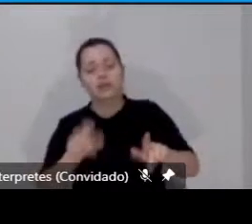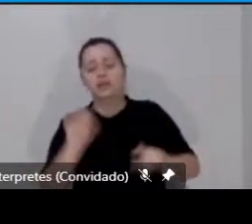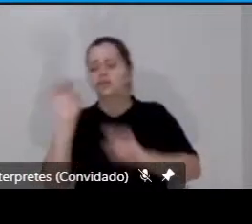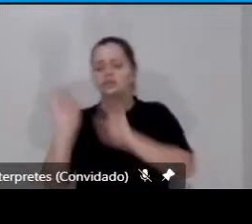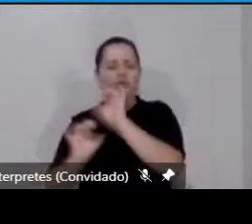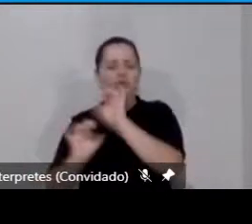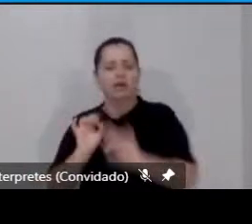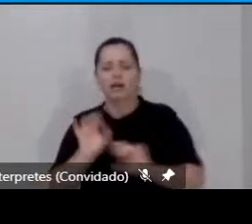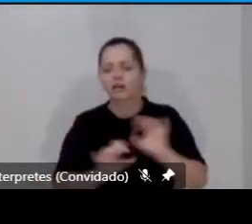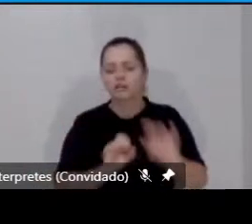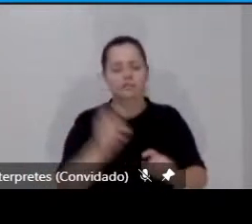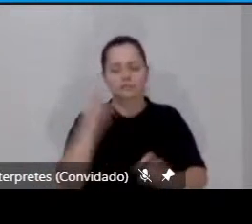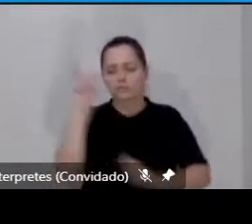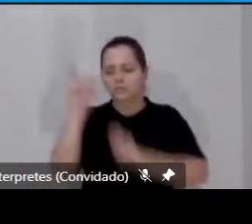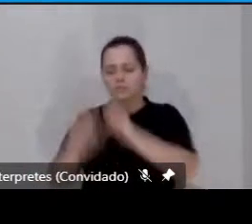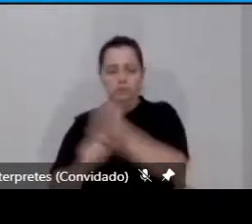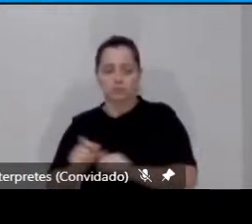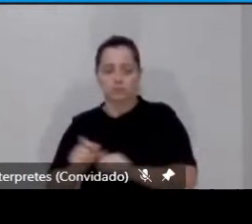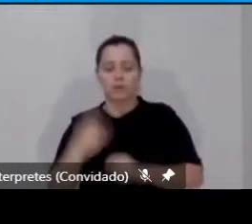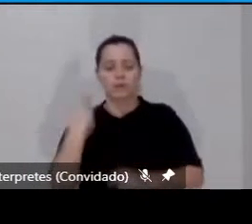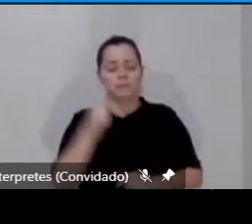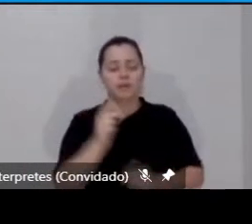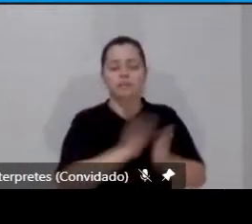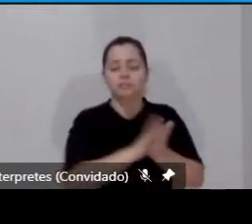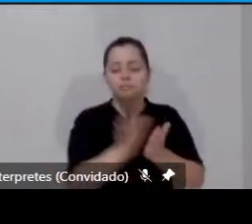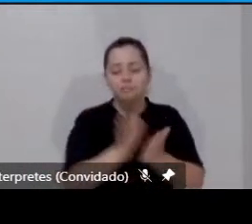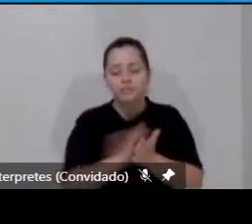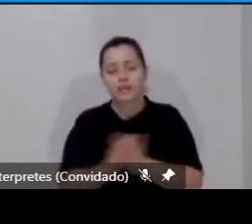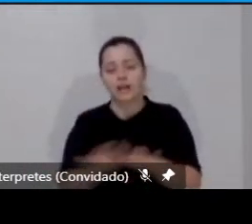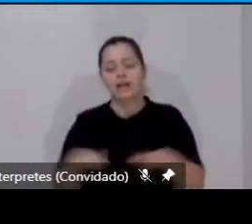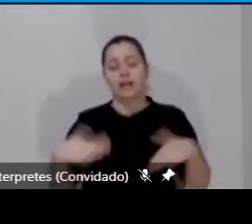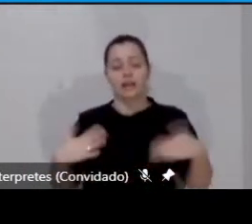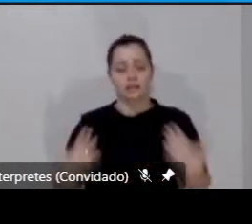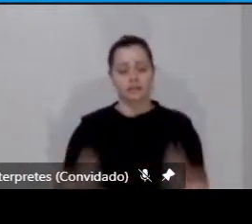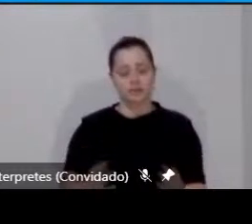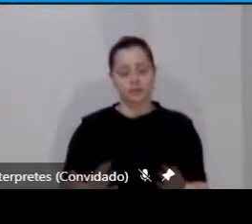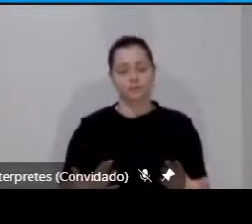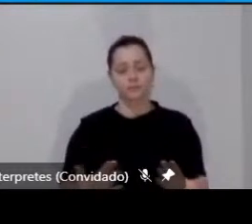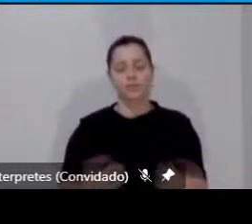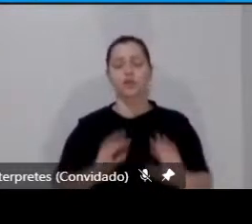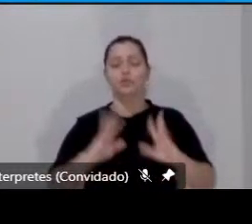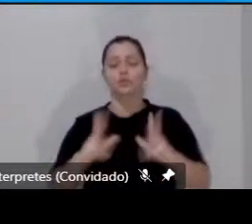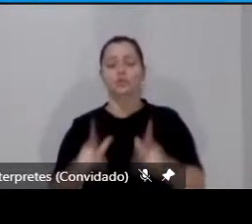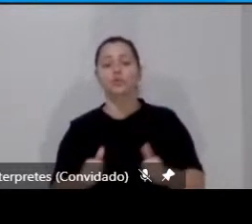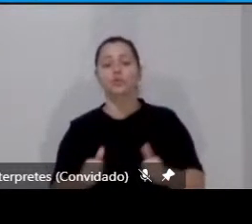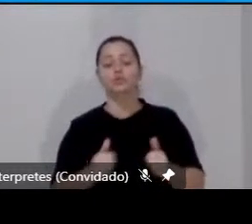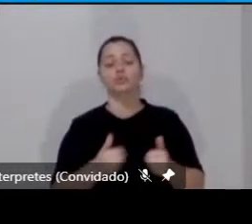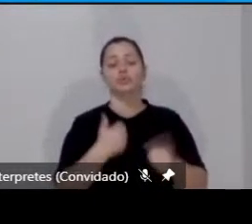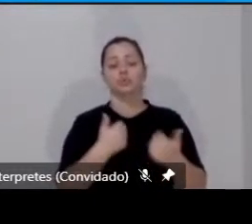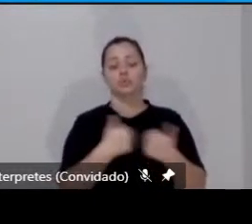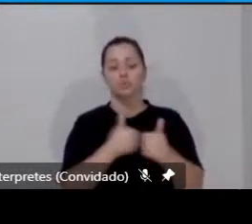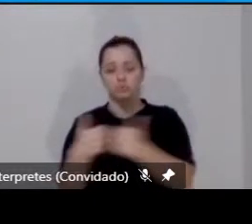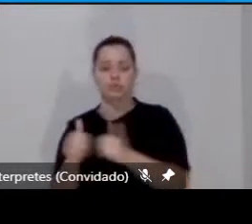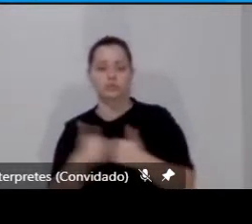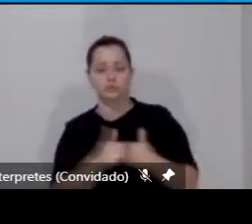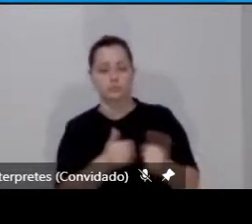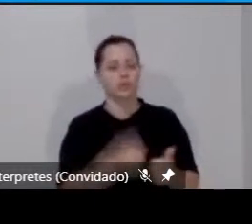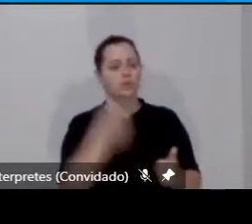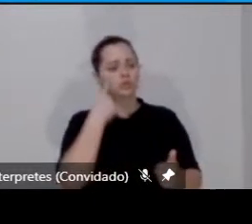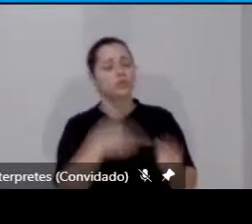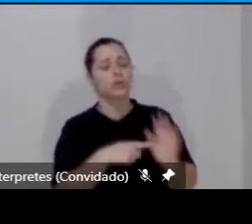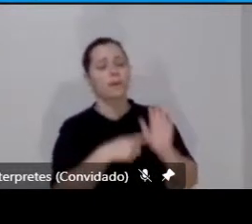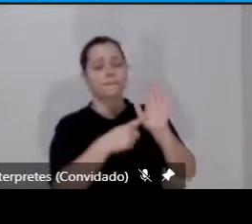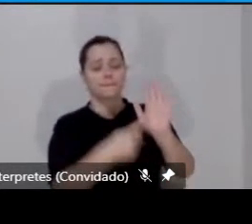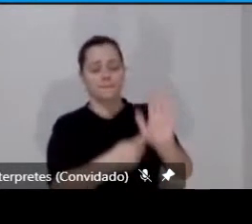deslocamentos. Então, de certa forma, o planejamento do transporte visa uma